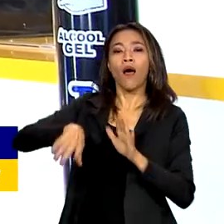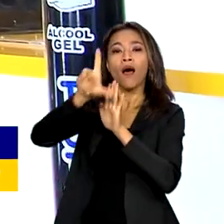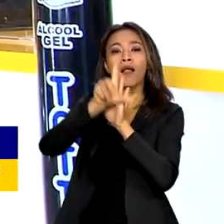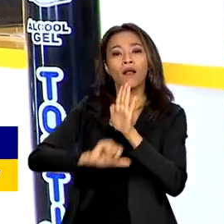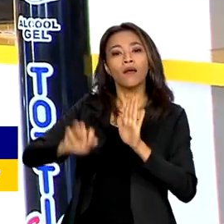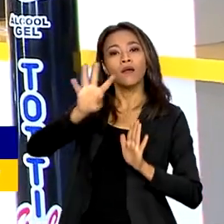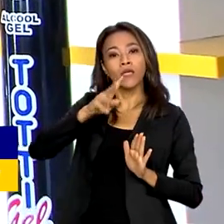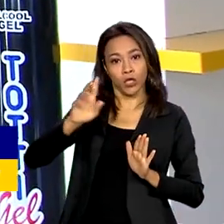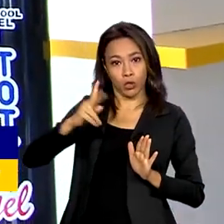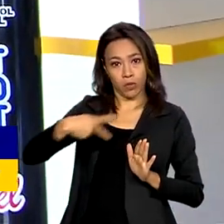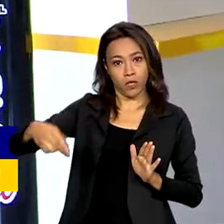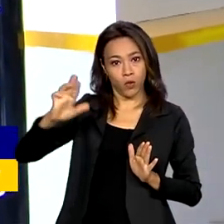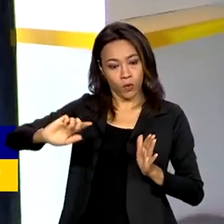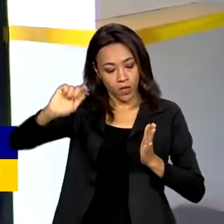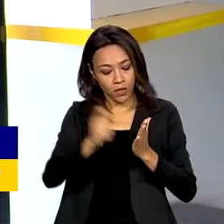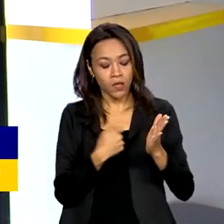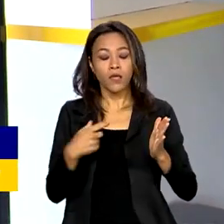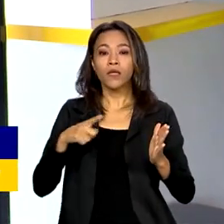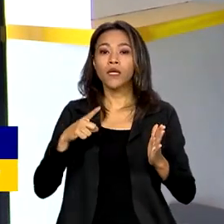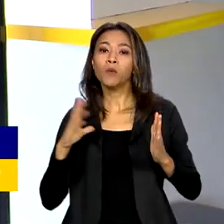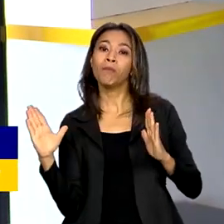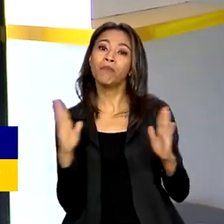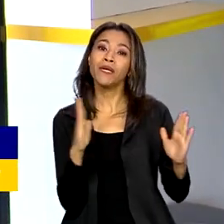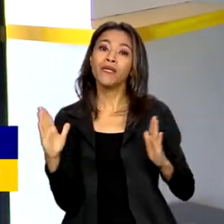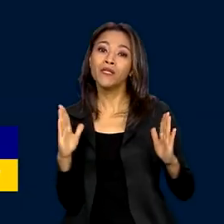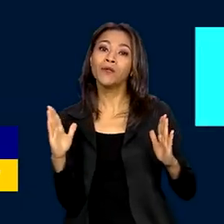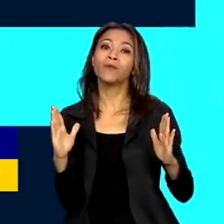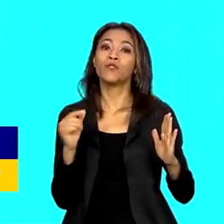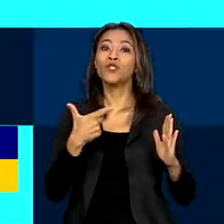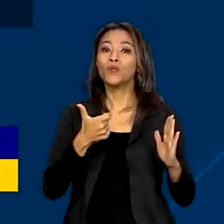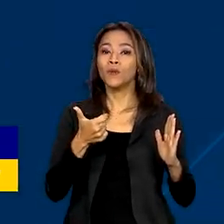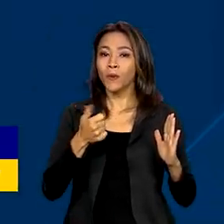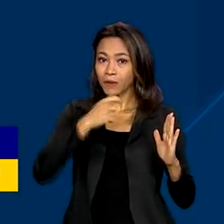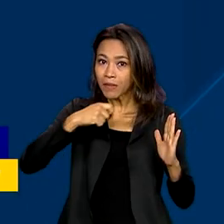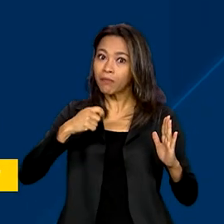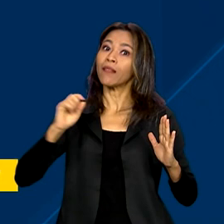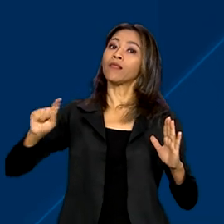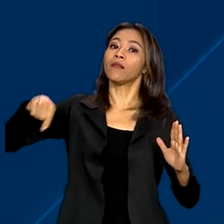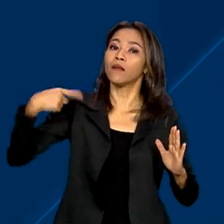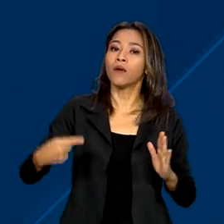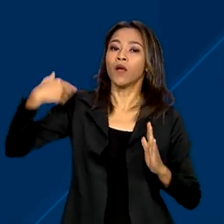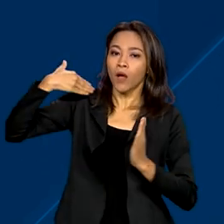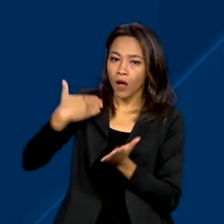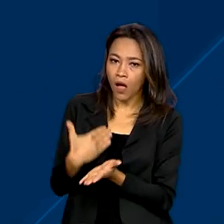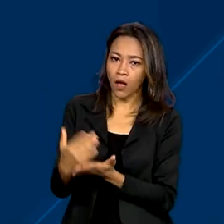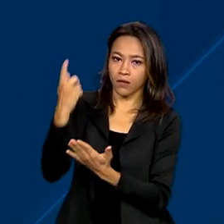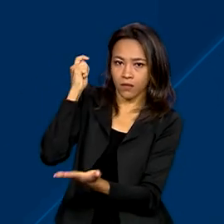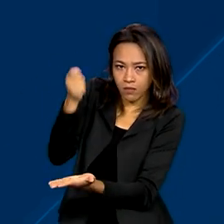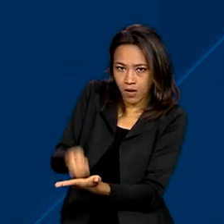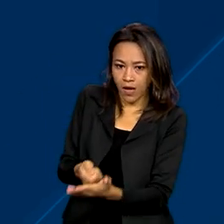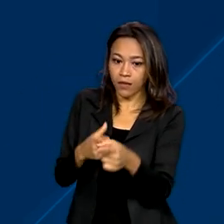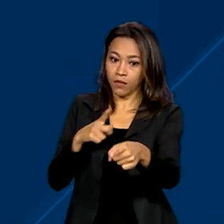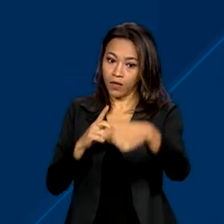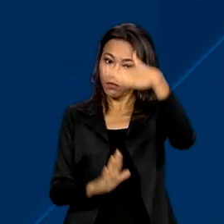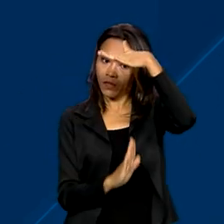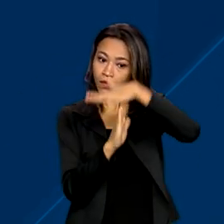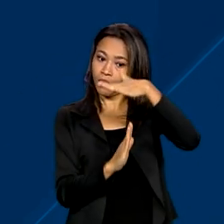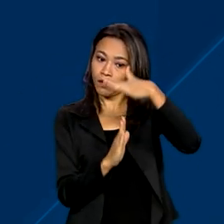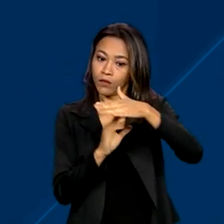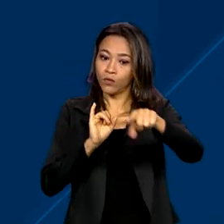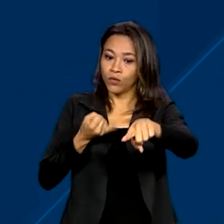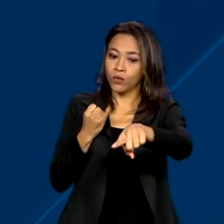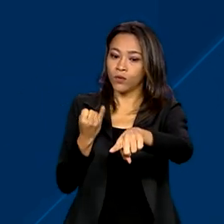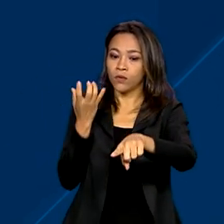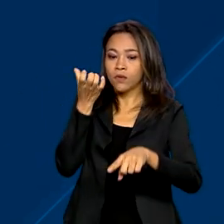cria um prazo mínimo de carência de 12 meses. O programa mantém teto de juros mensais, 6